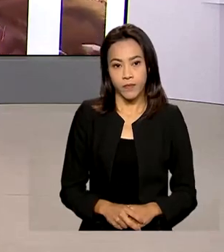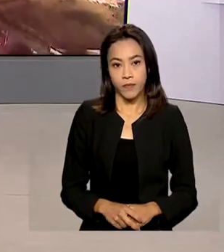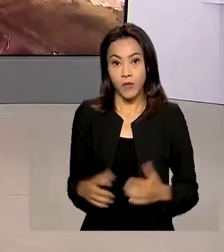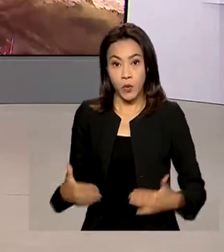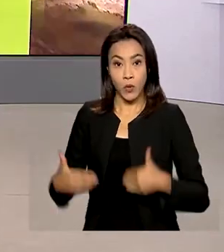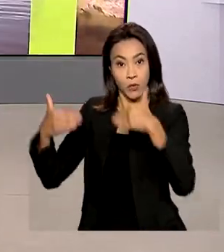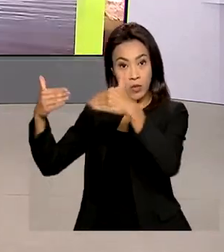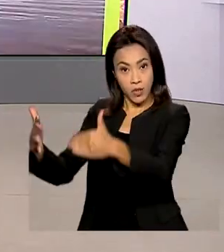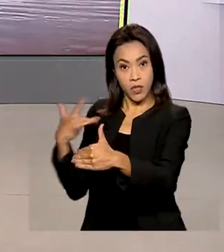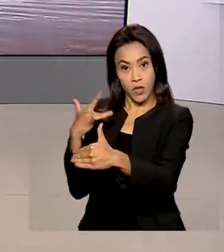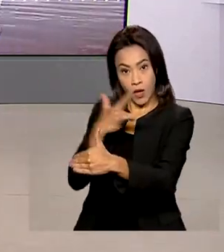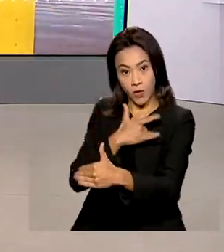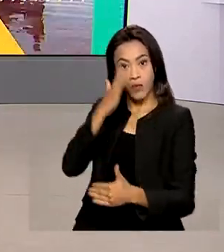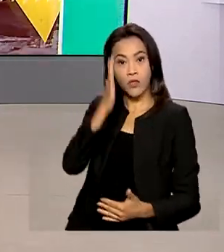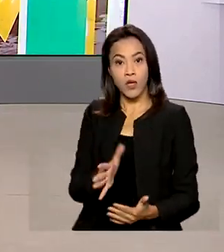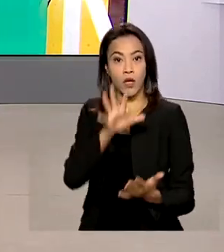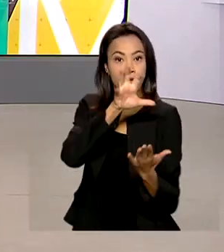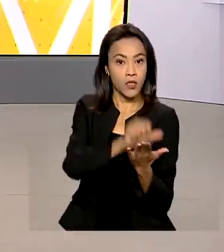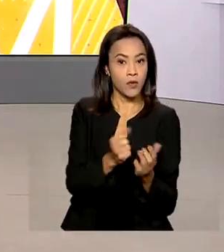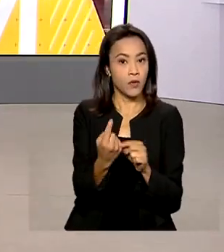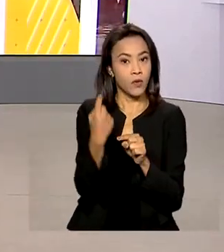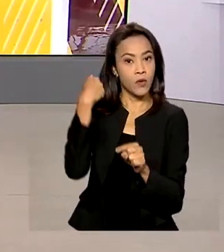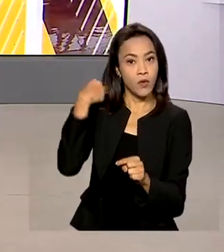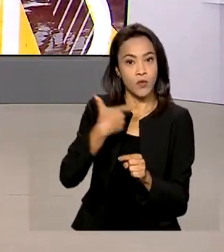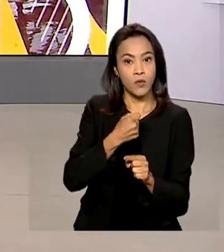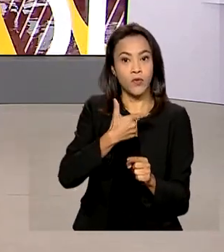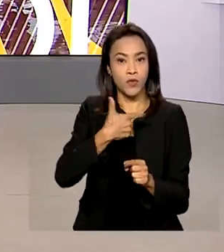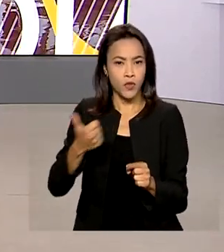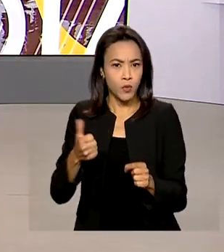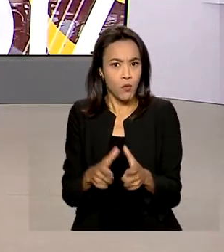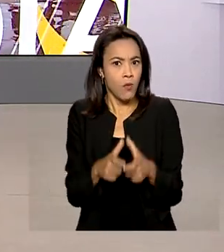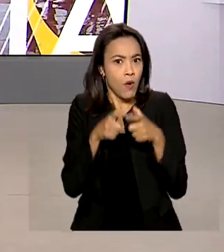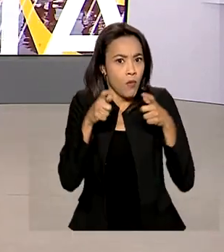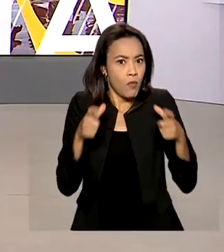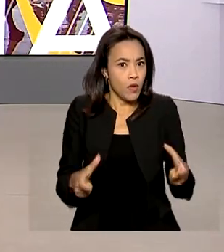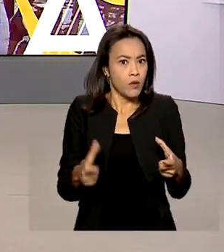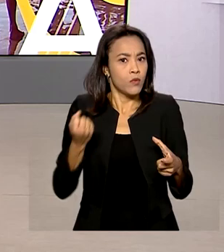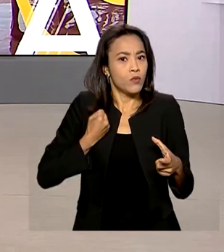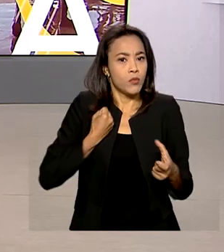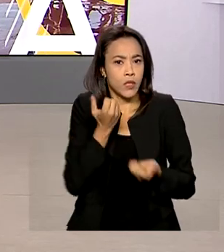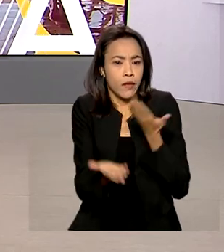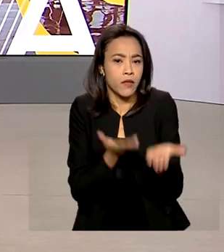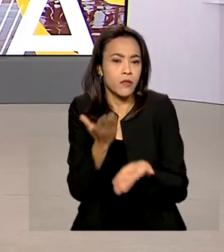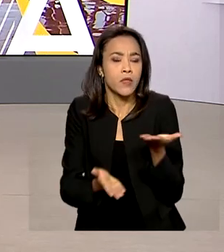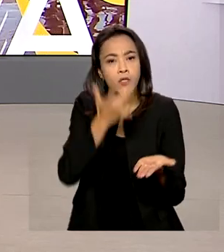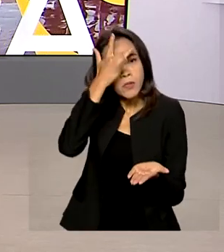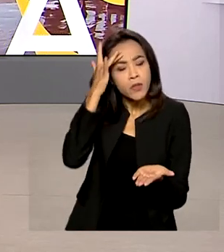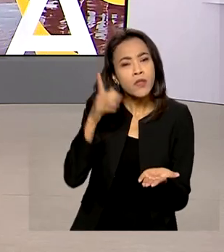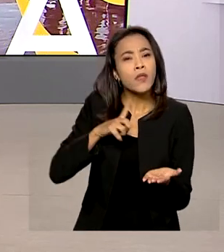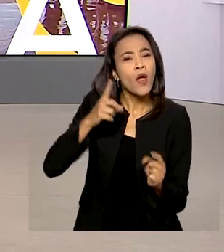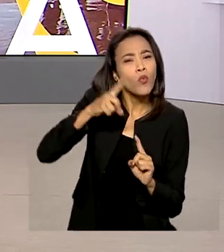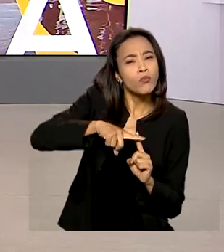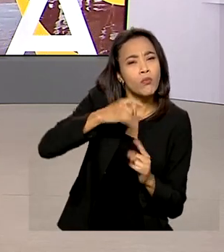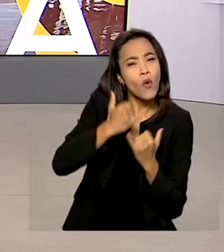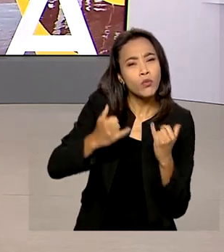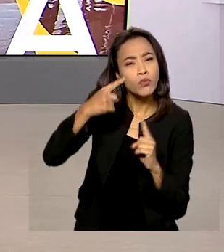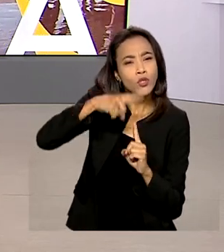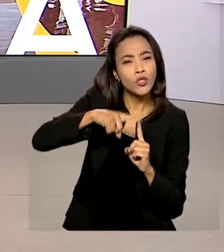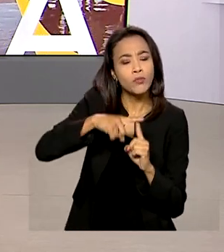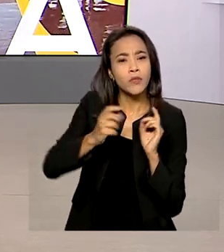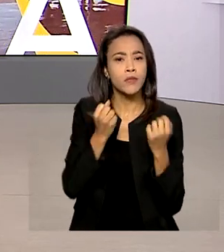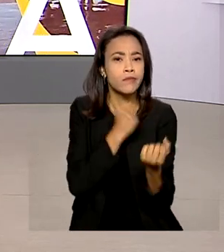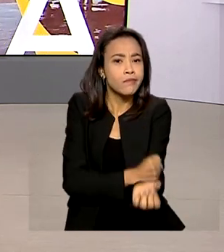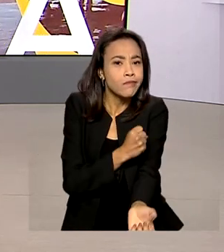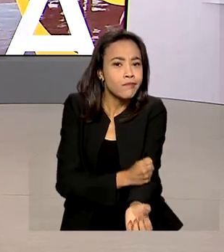O Ministério da Saúde registrou em 2021 um aumento no número de atendimentos de pessoas com algum tipo de dependência química.